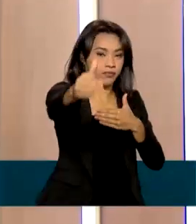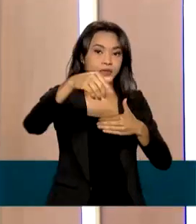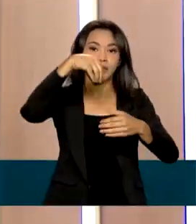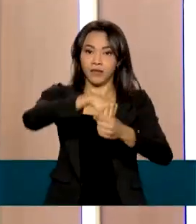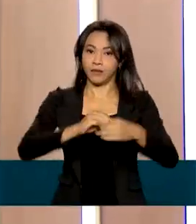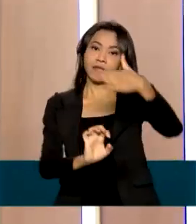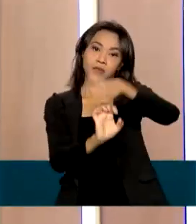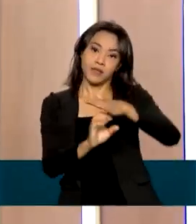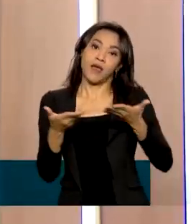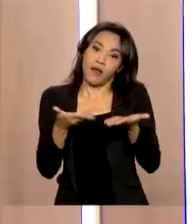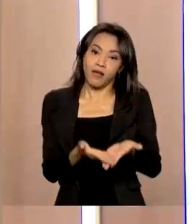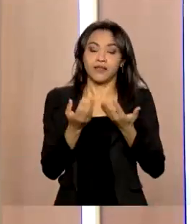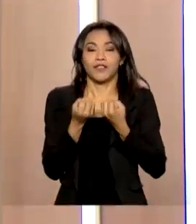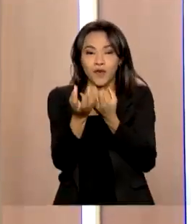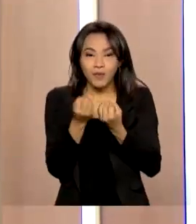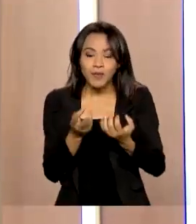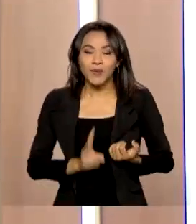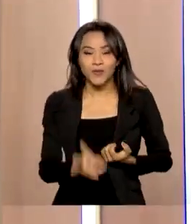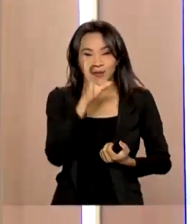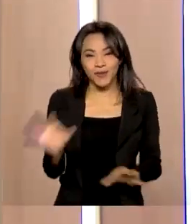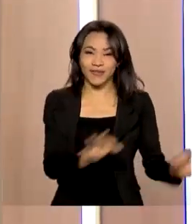Essa é a informação que nós tínhamos para você hoje. Continue conosco e tenha um ótimo dia.